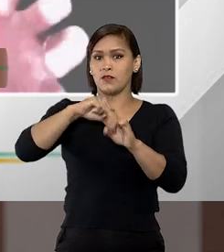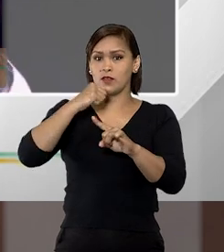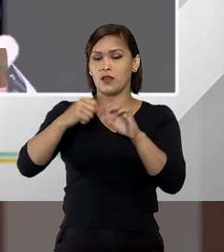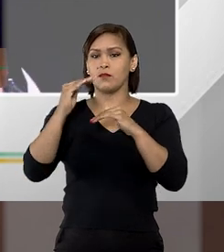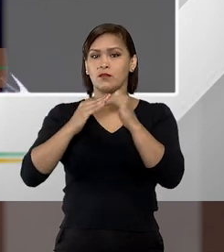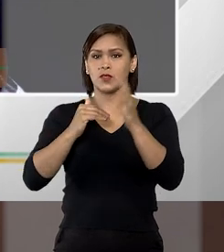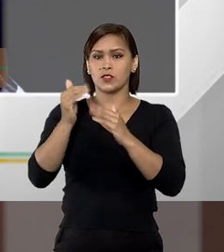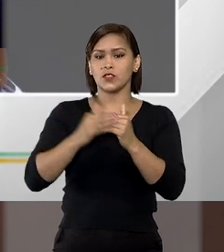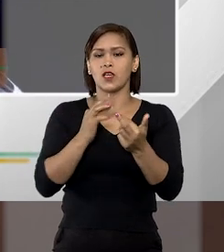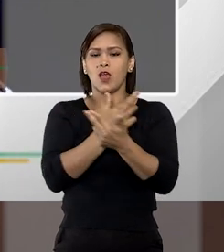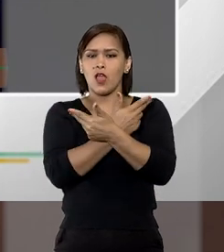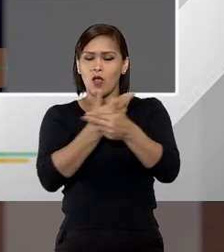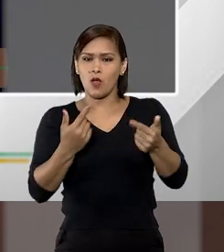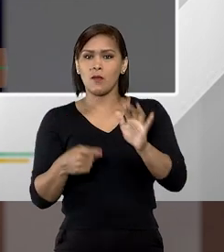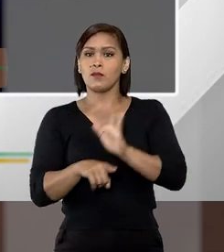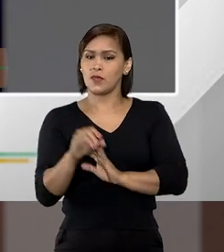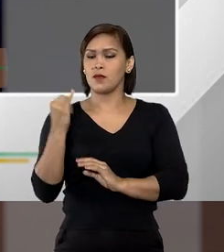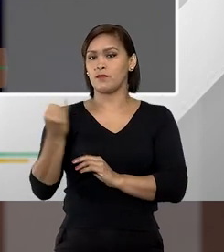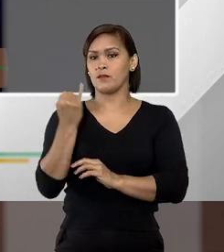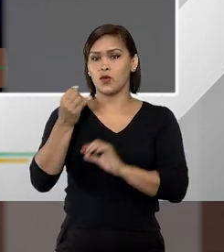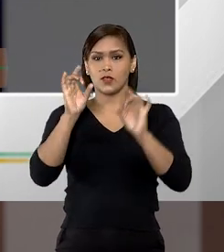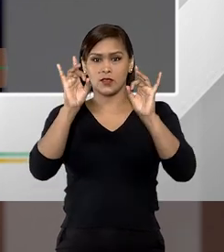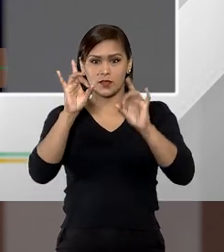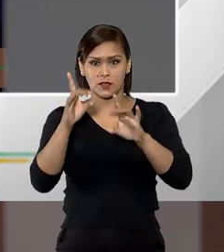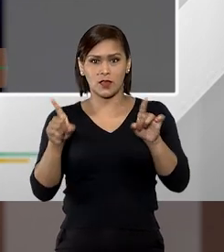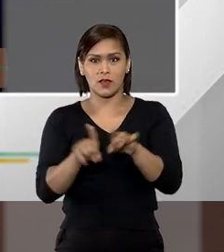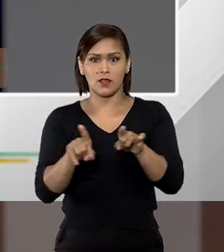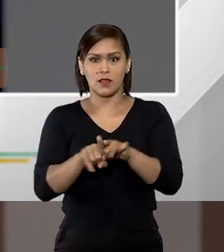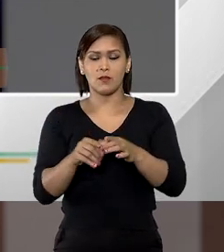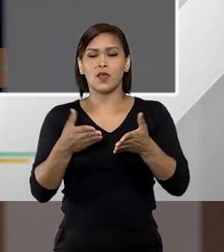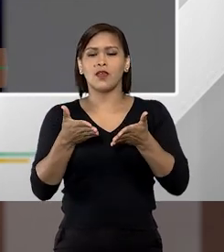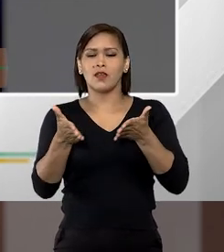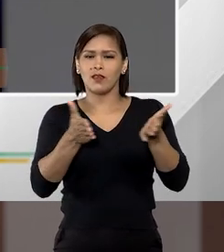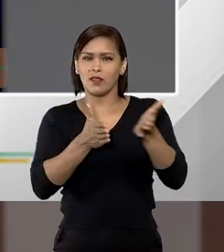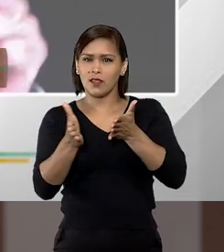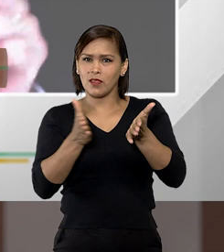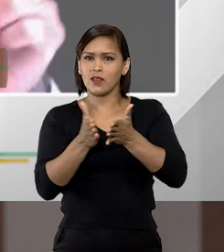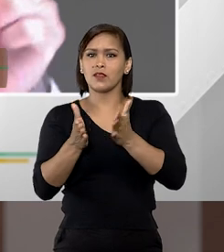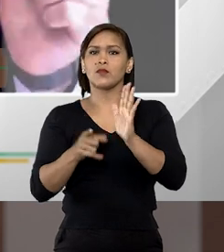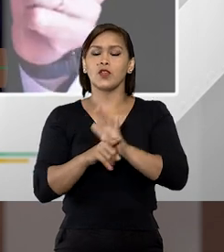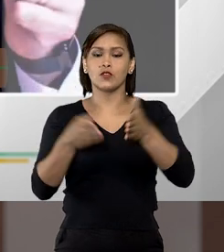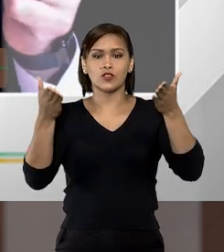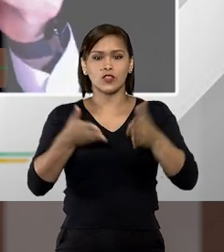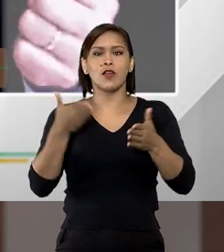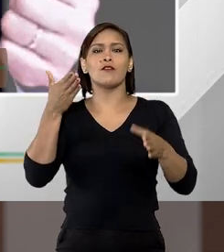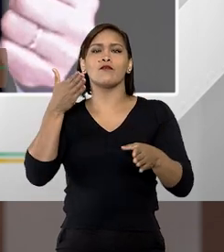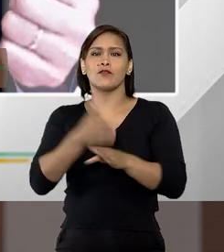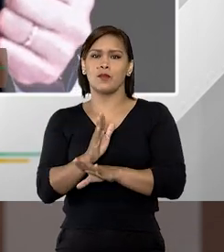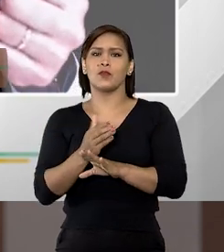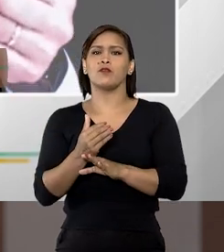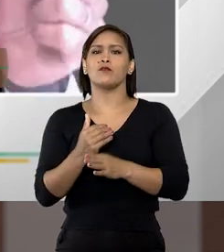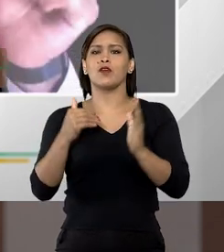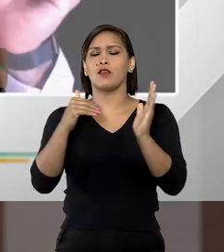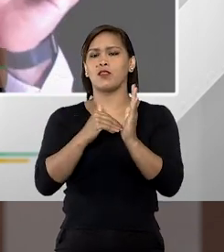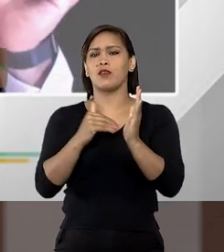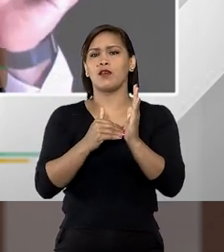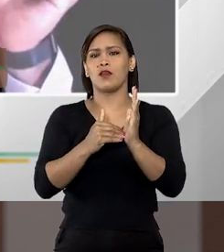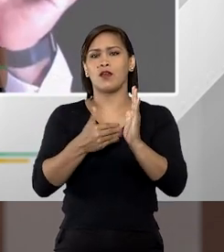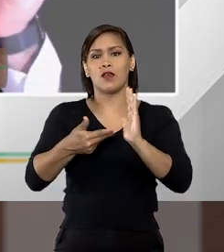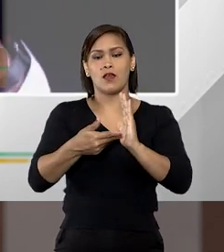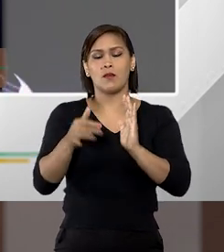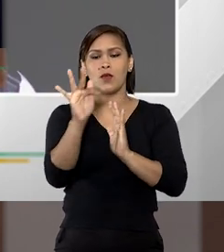praticado em algumas situações. Mas é importante destacar que está em tramitação, já foi aprovado na Câmara Federal,